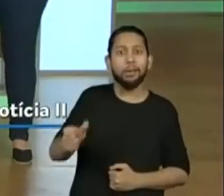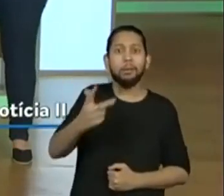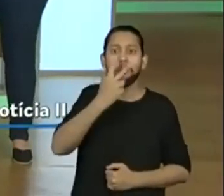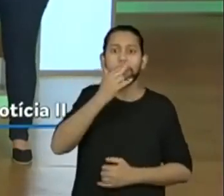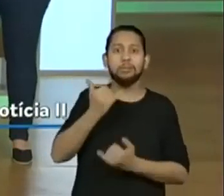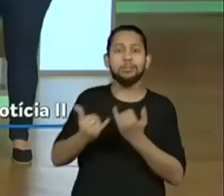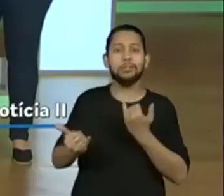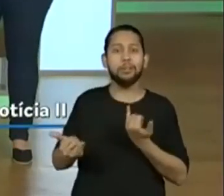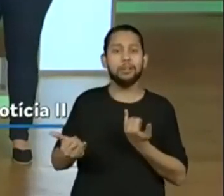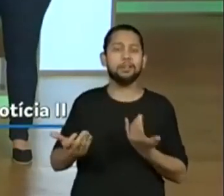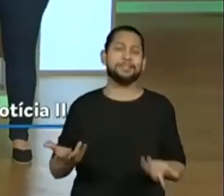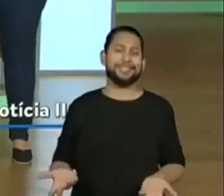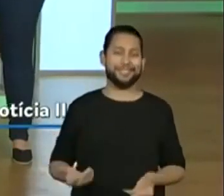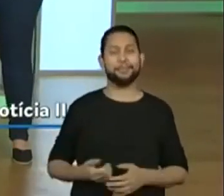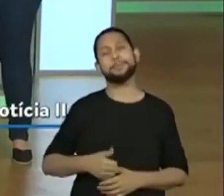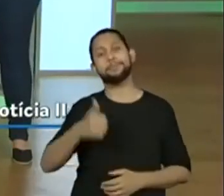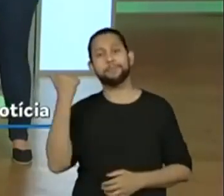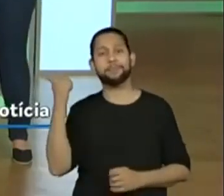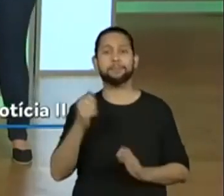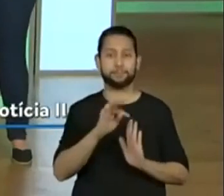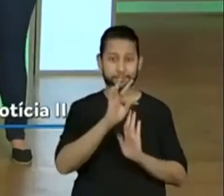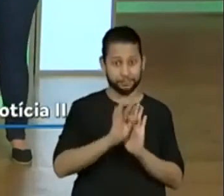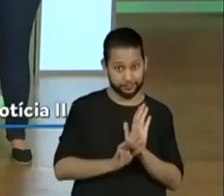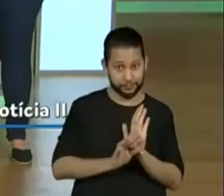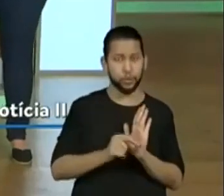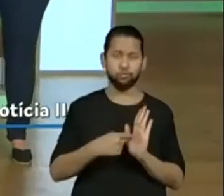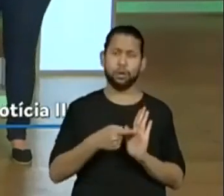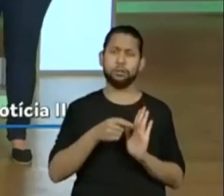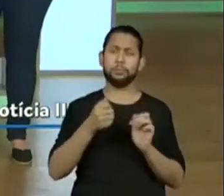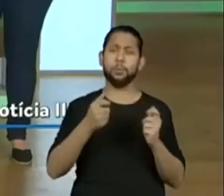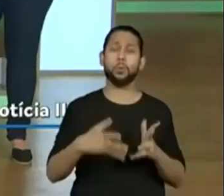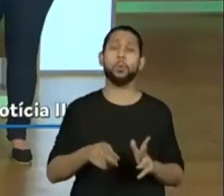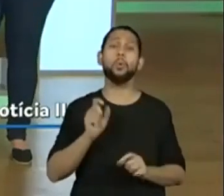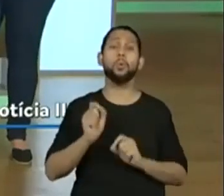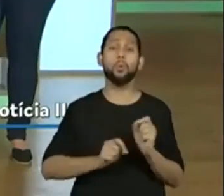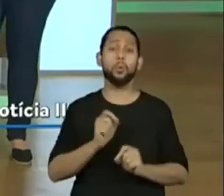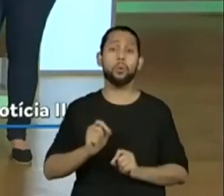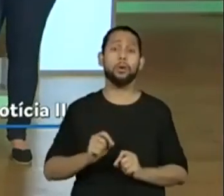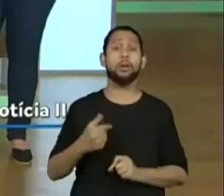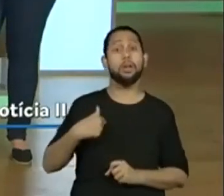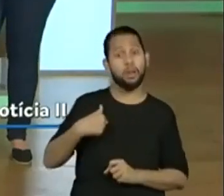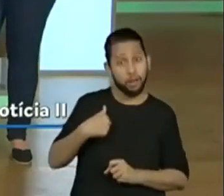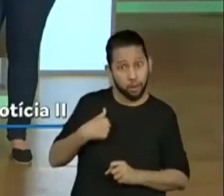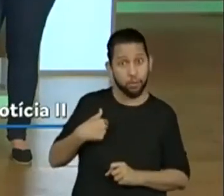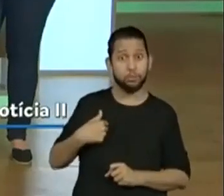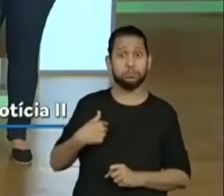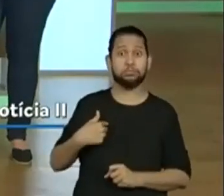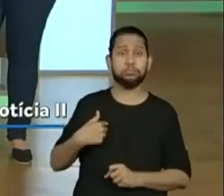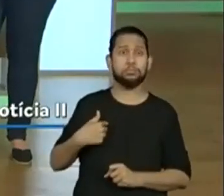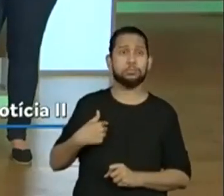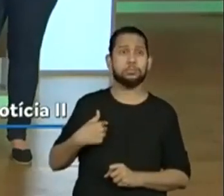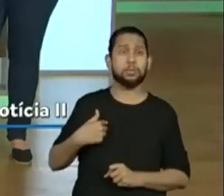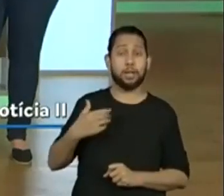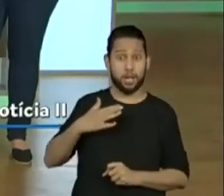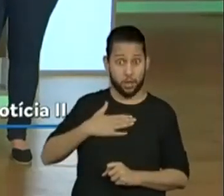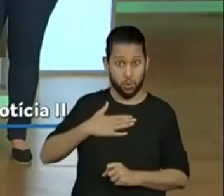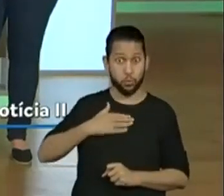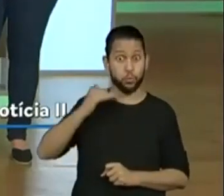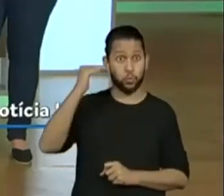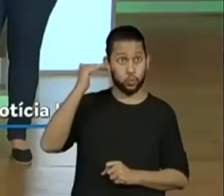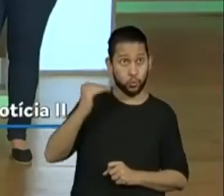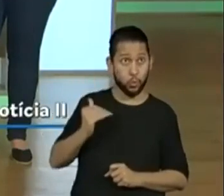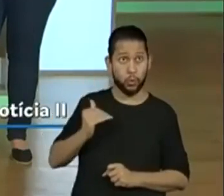texto, igual eu já falei, esse e o outro texto que a gente leu, foi textos que a professora Joyce escolheu para trazer para essa aula.